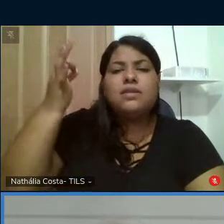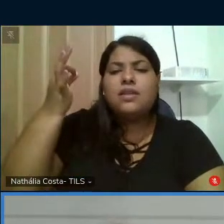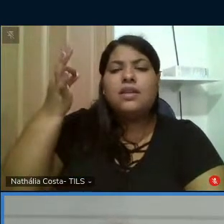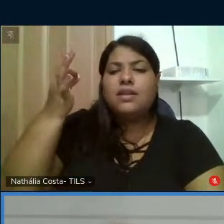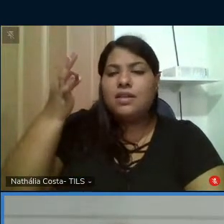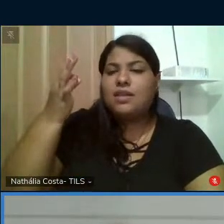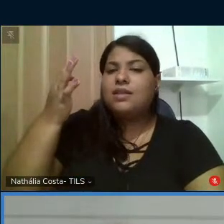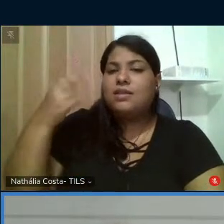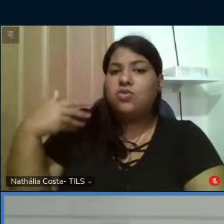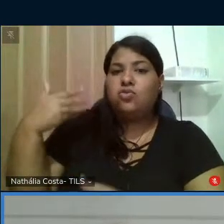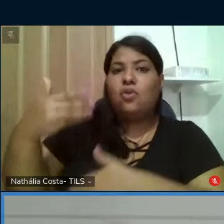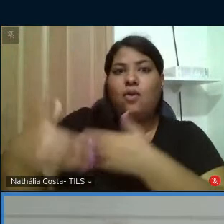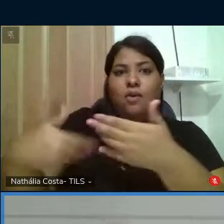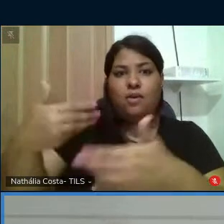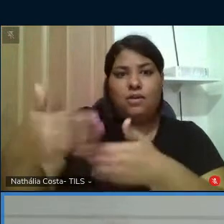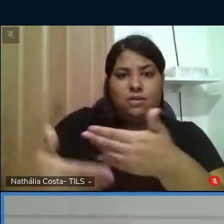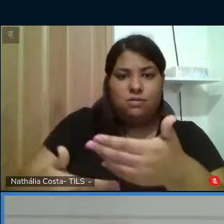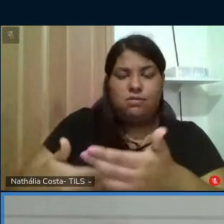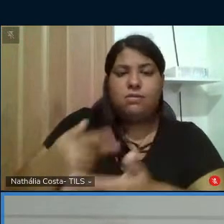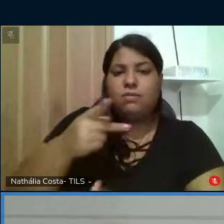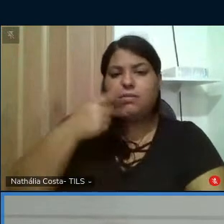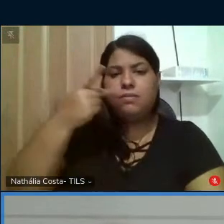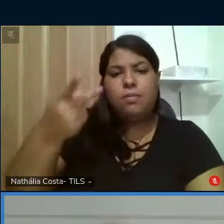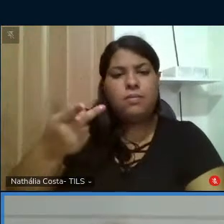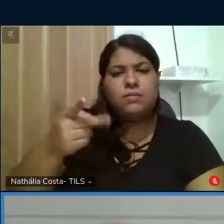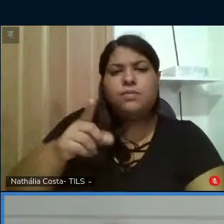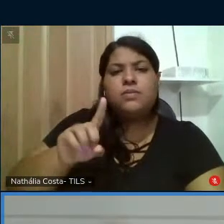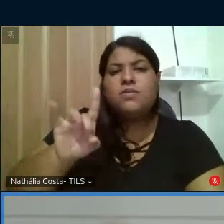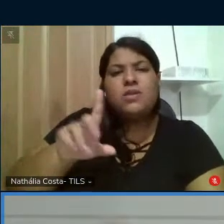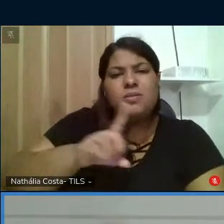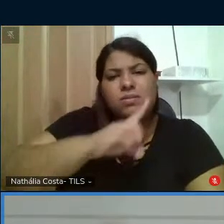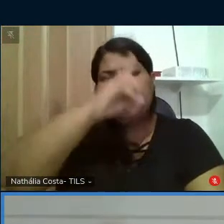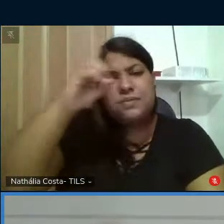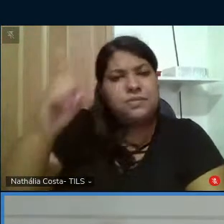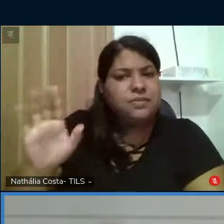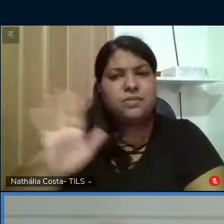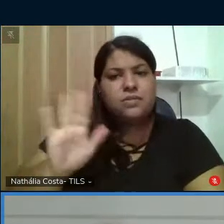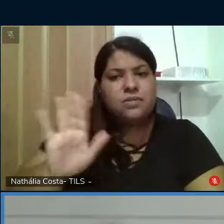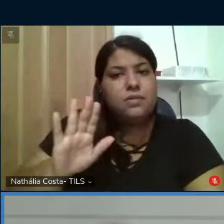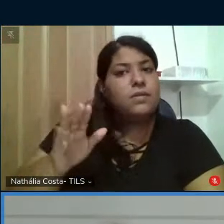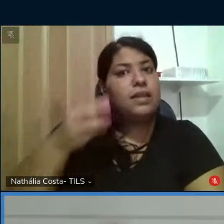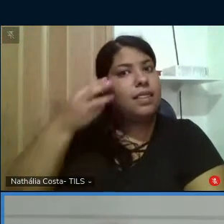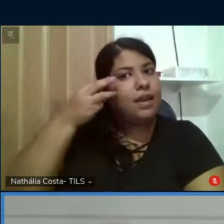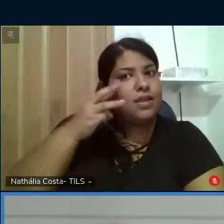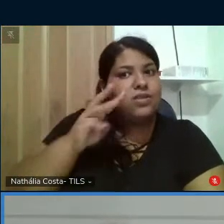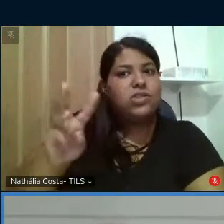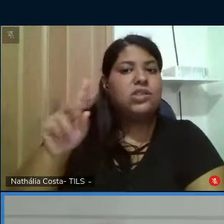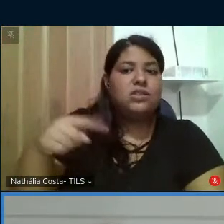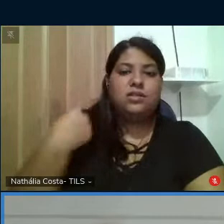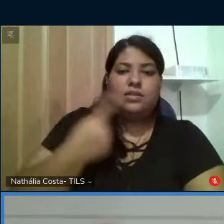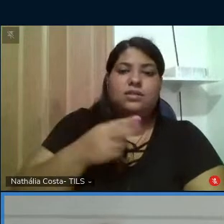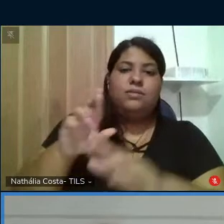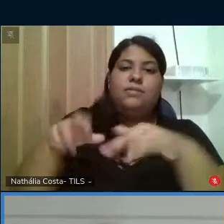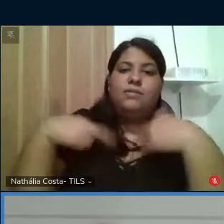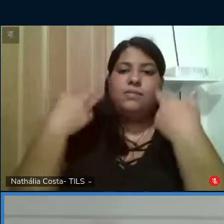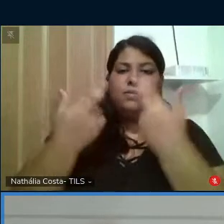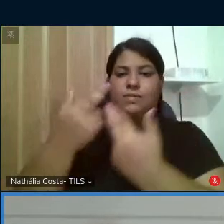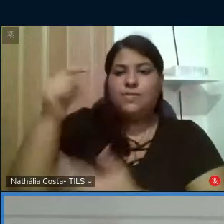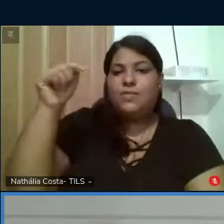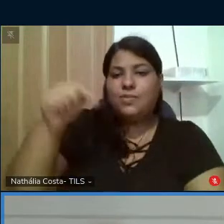quando eu falo da jornada eu não falo apenas do dia mas desses dias em que nós nos reunimos aqui